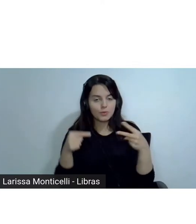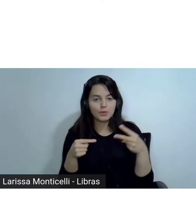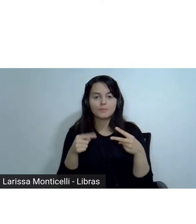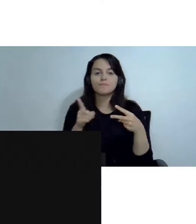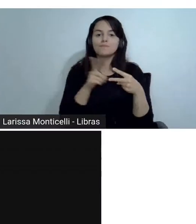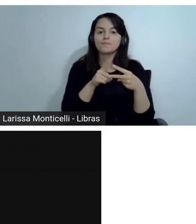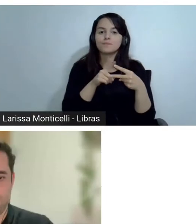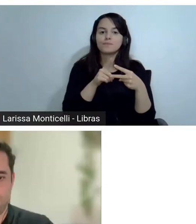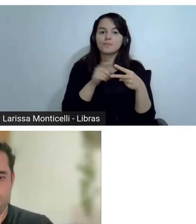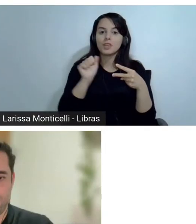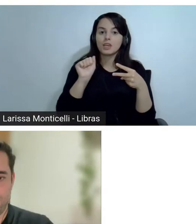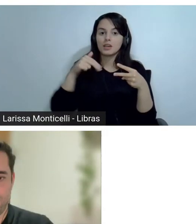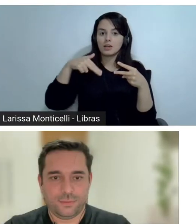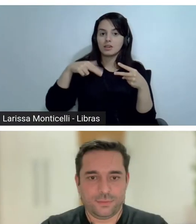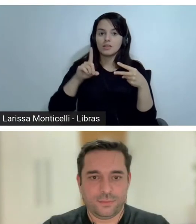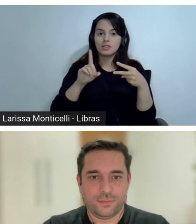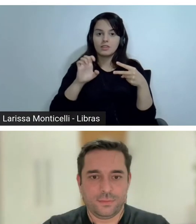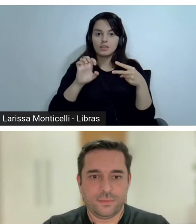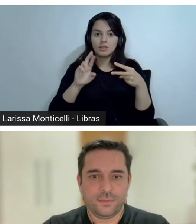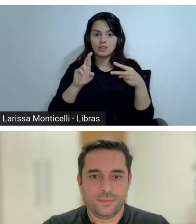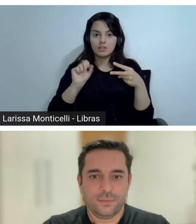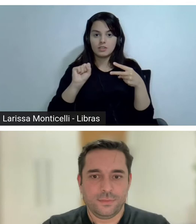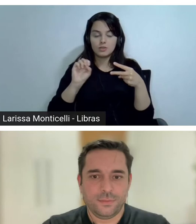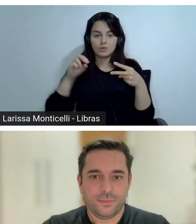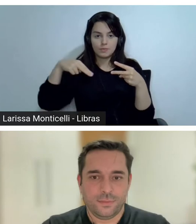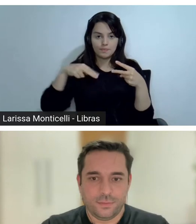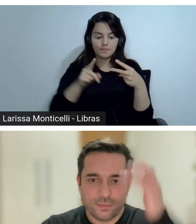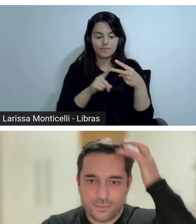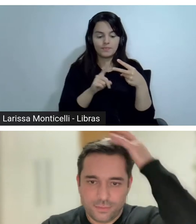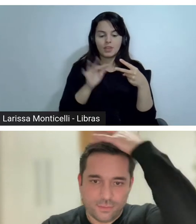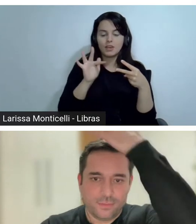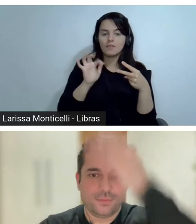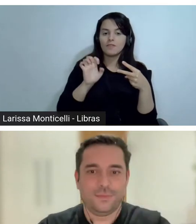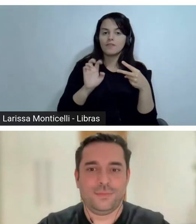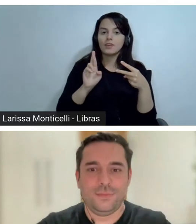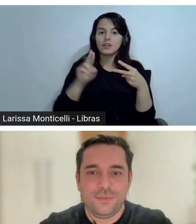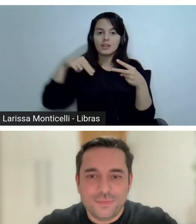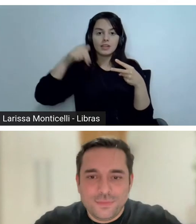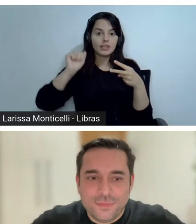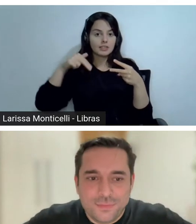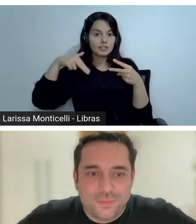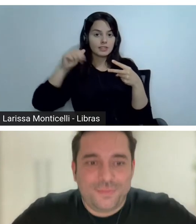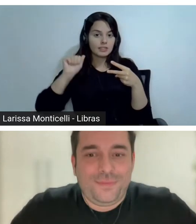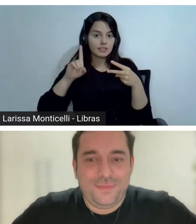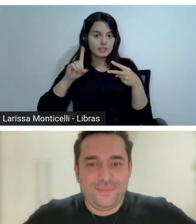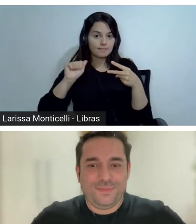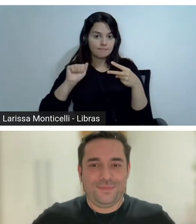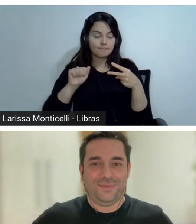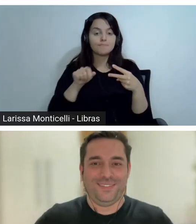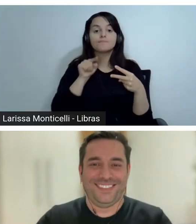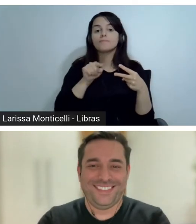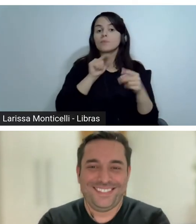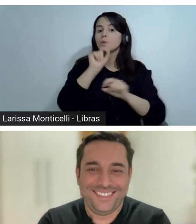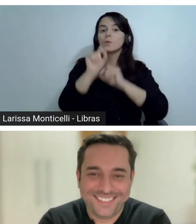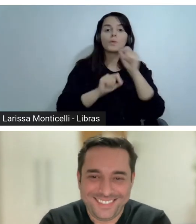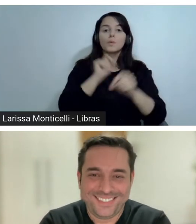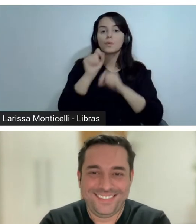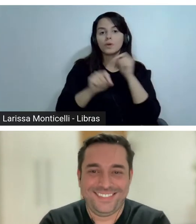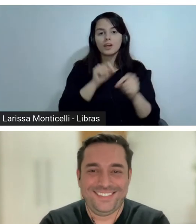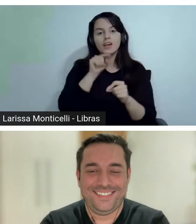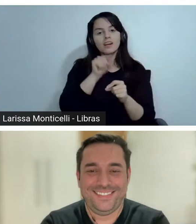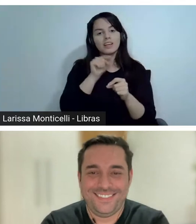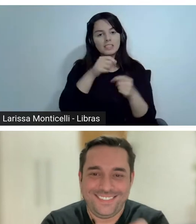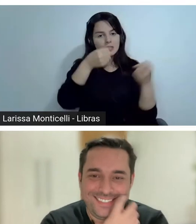Anderson Carlin e a Fernanda Bartikowski, que hoje, então, estarão aqui, só para dar um spoiler para vocês. A noite vai estar